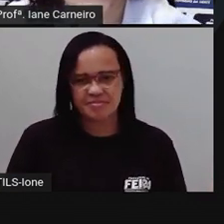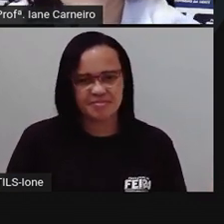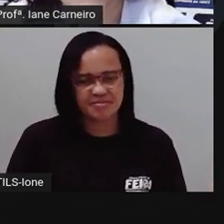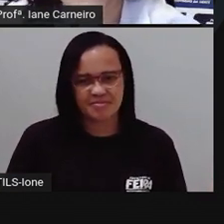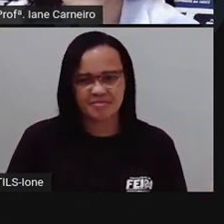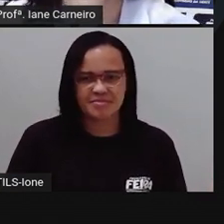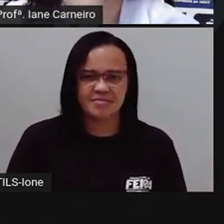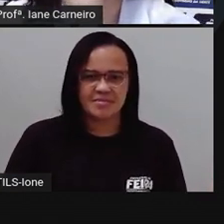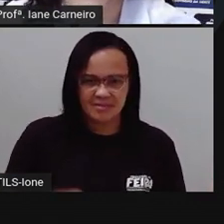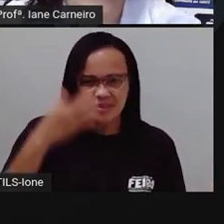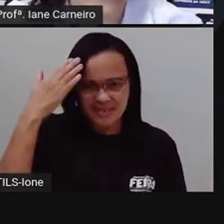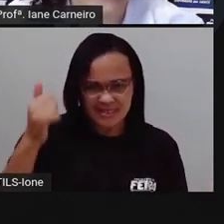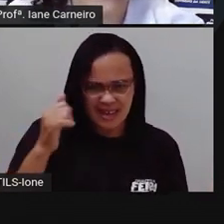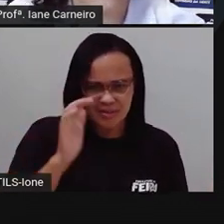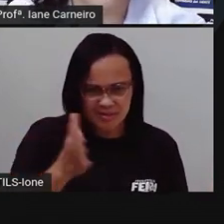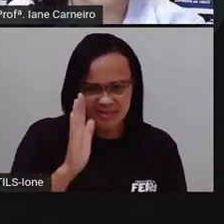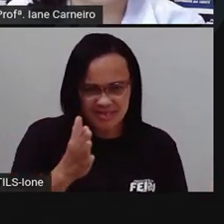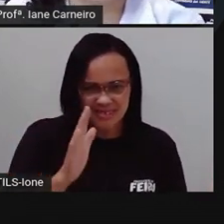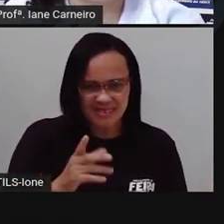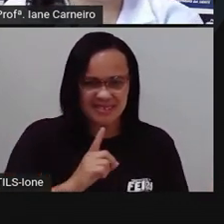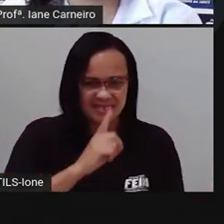Vocês já acertaram aí que eu sei, né?